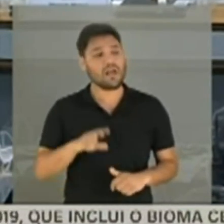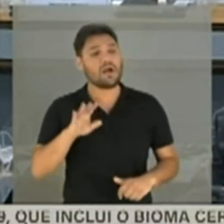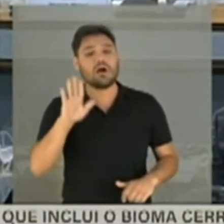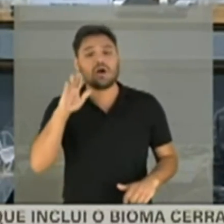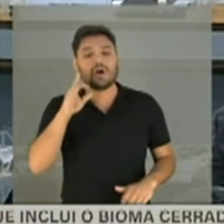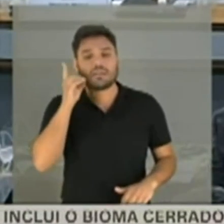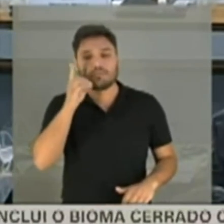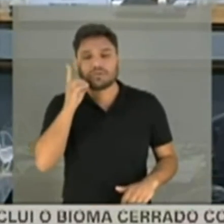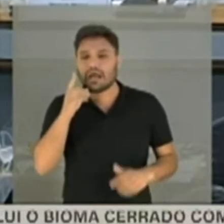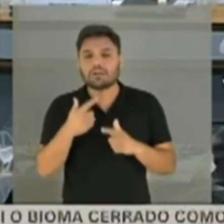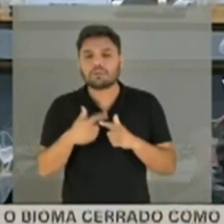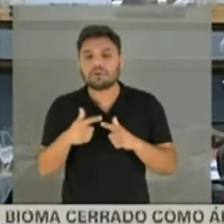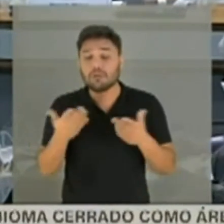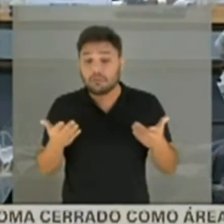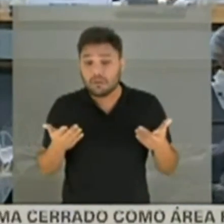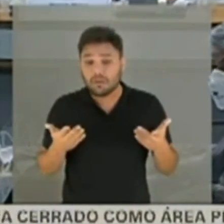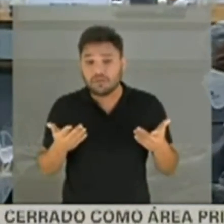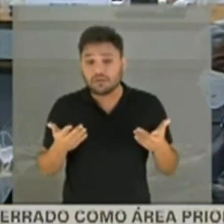Deputado, algum problema?